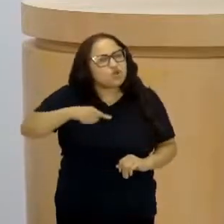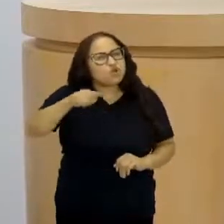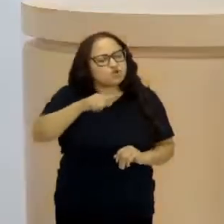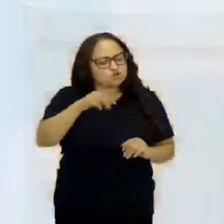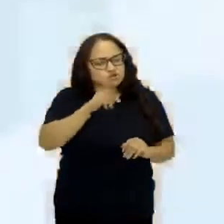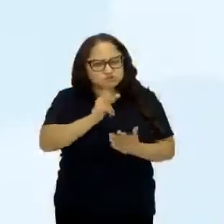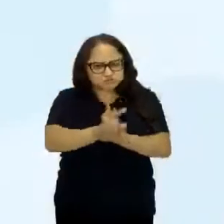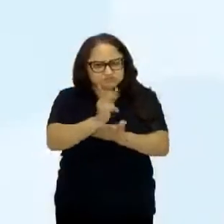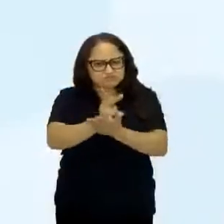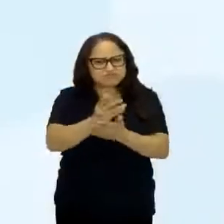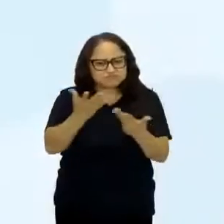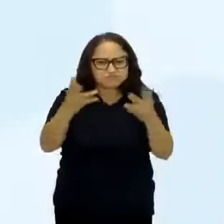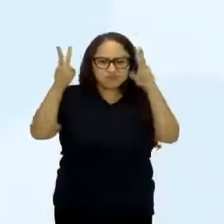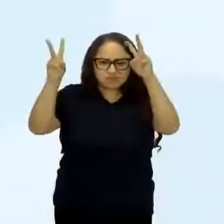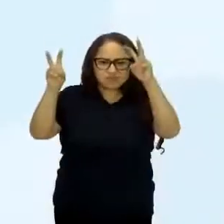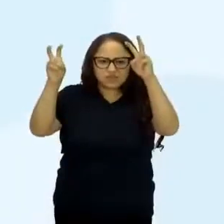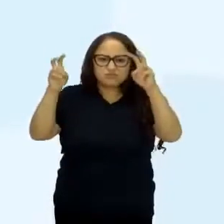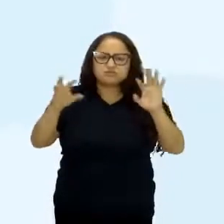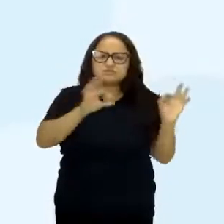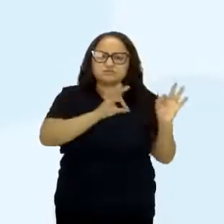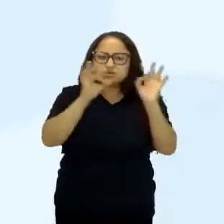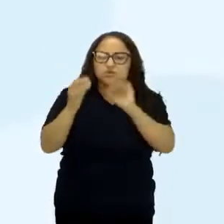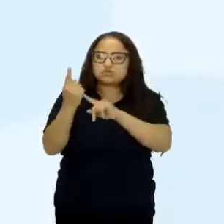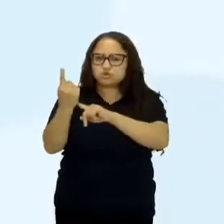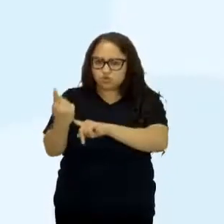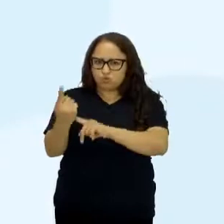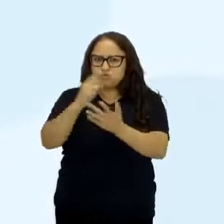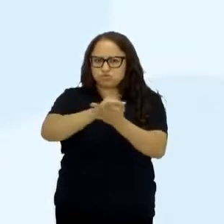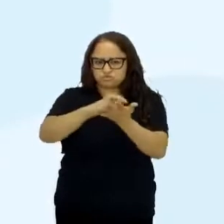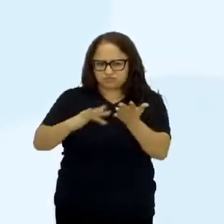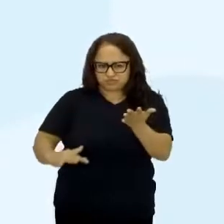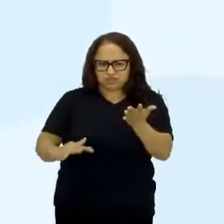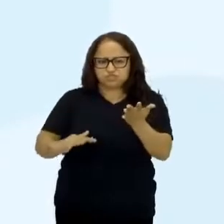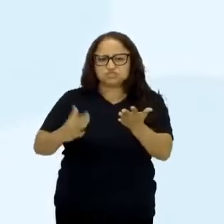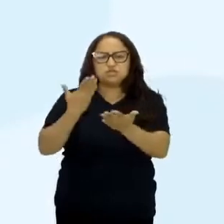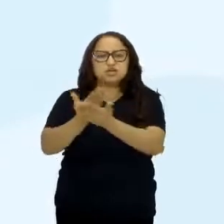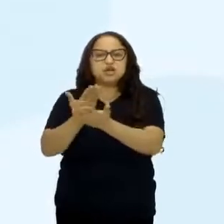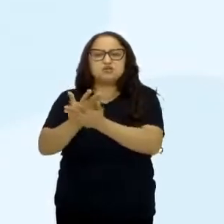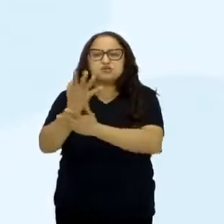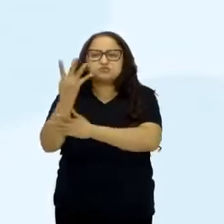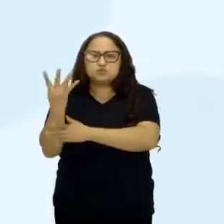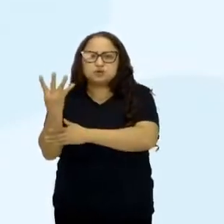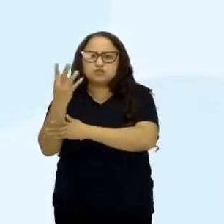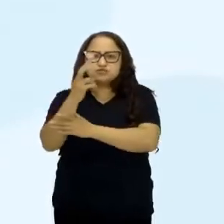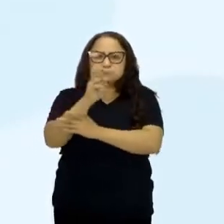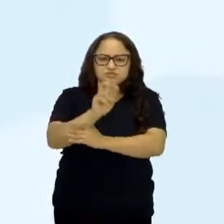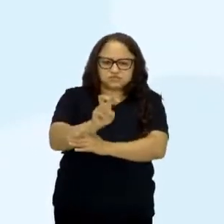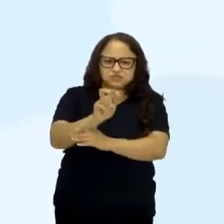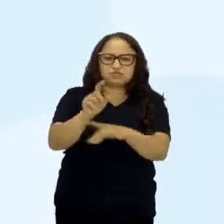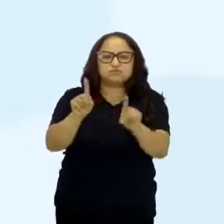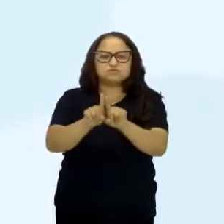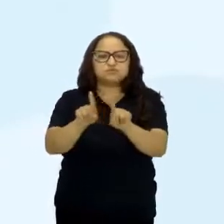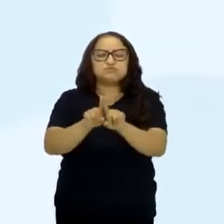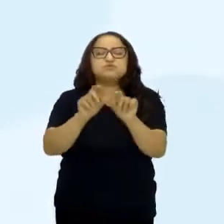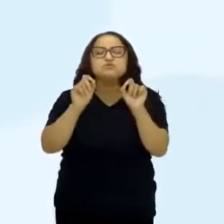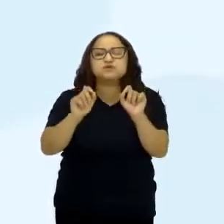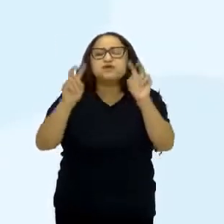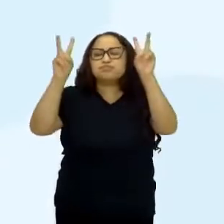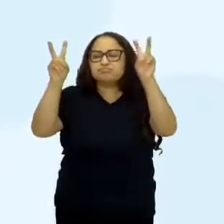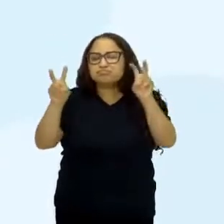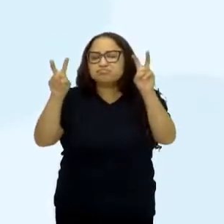hoje, tá? Então, sequência de atividade 1, aulas 4 e 5, o tema e os articuladores textuais